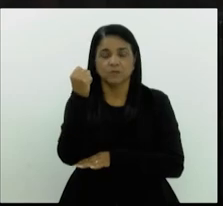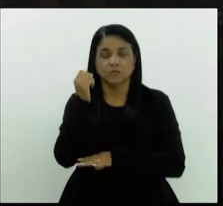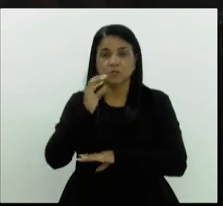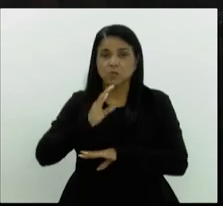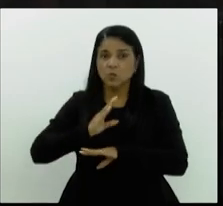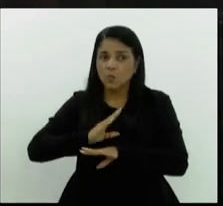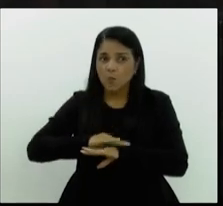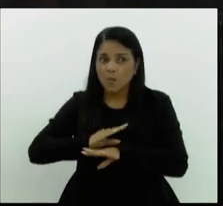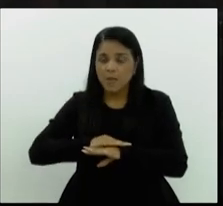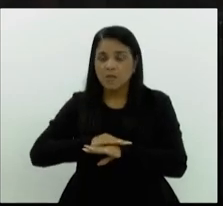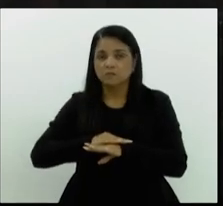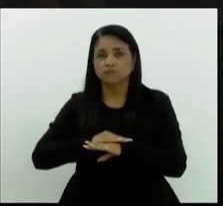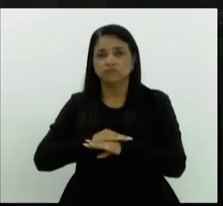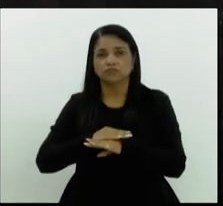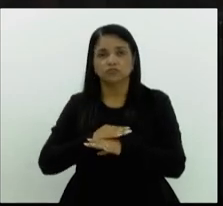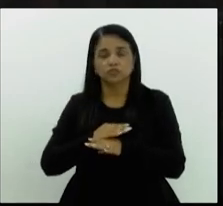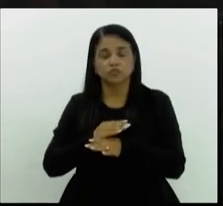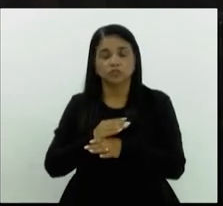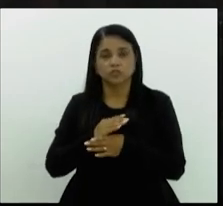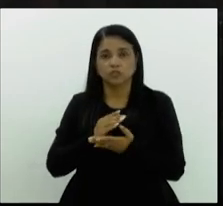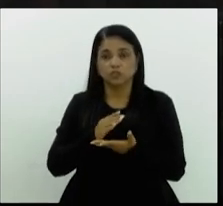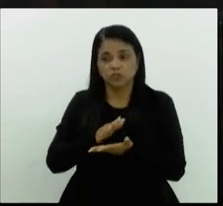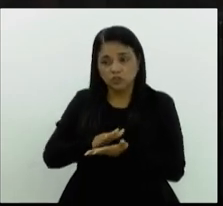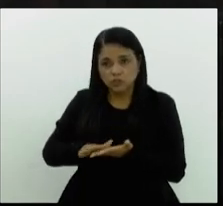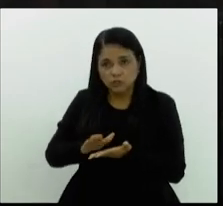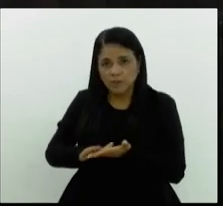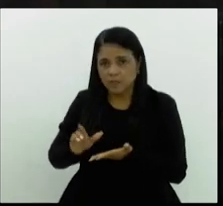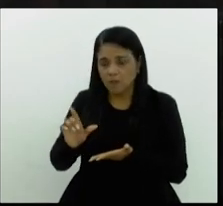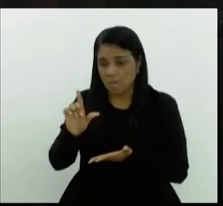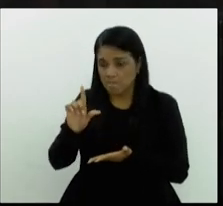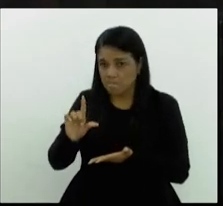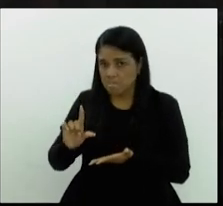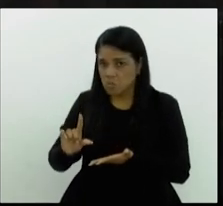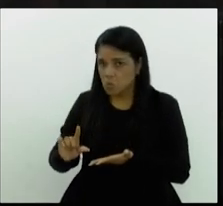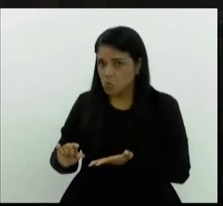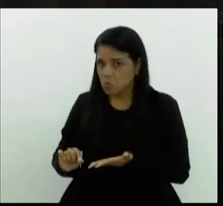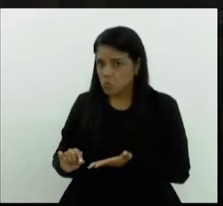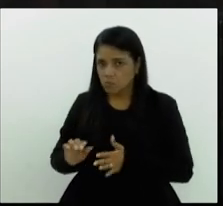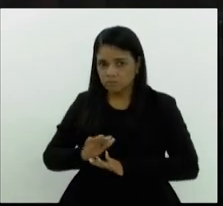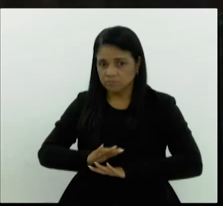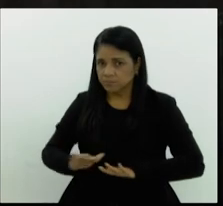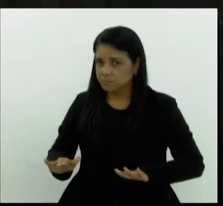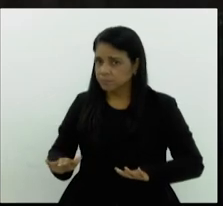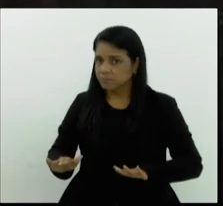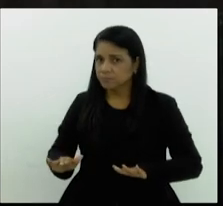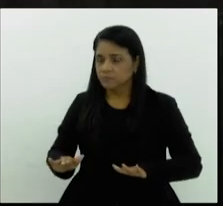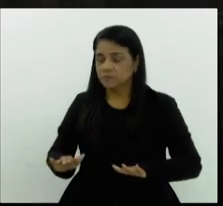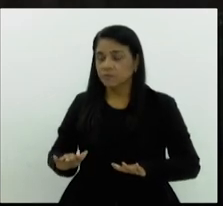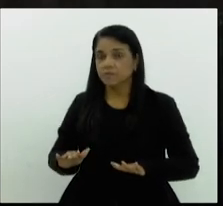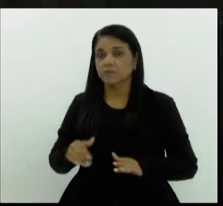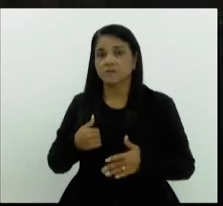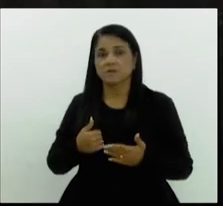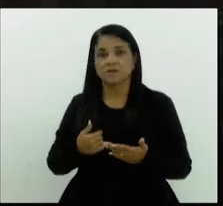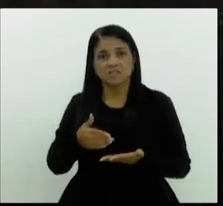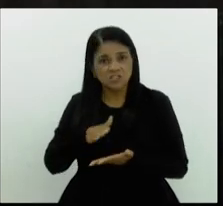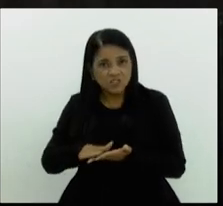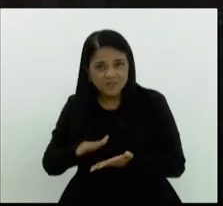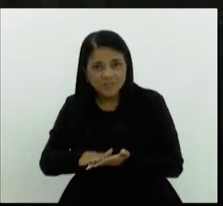contenção de despesas. E eu pergunto, essa contenção está sendo feita? Não.